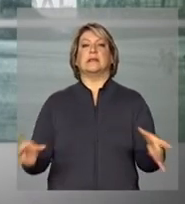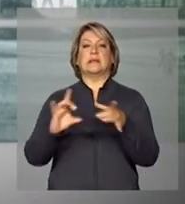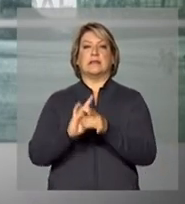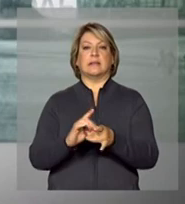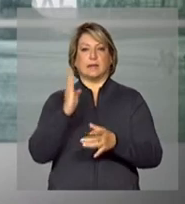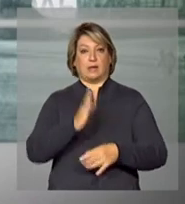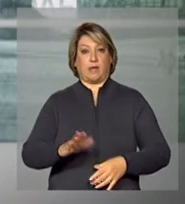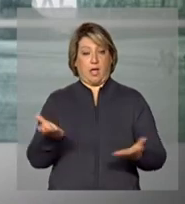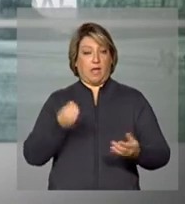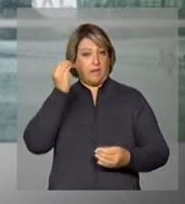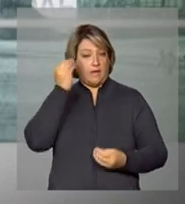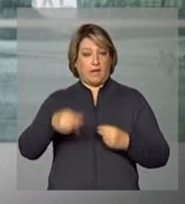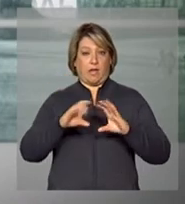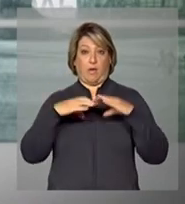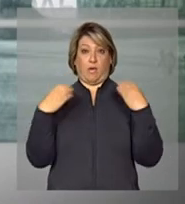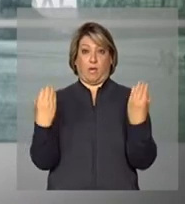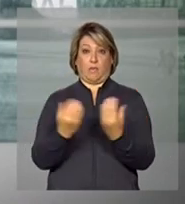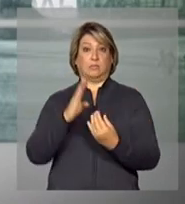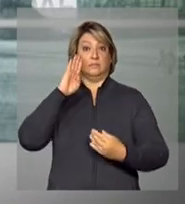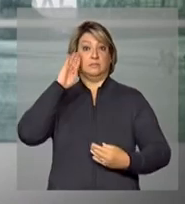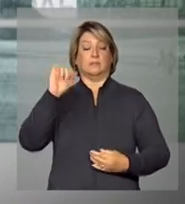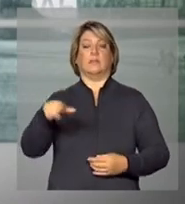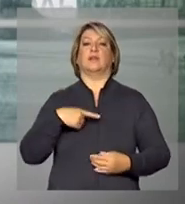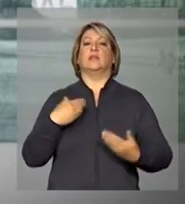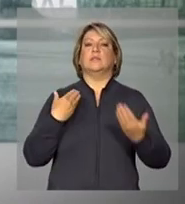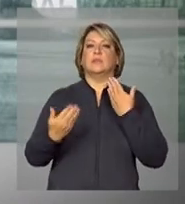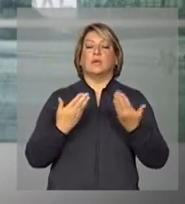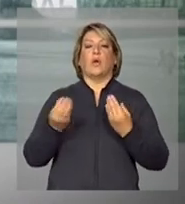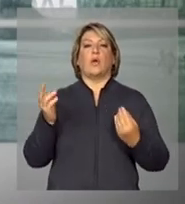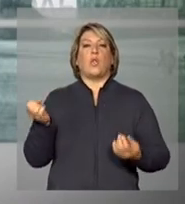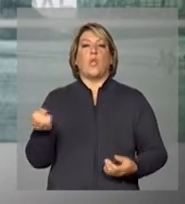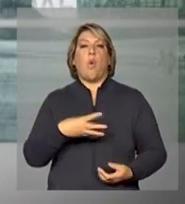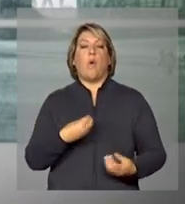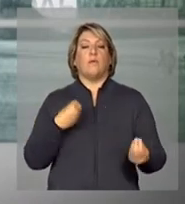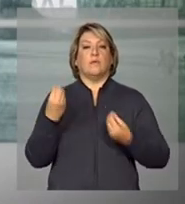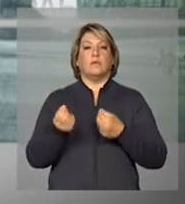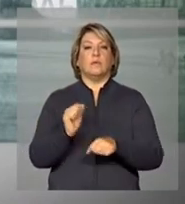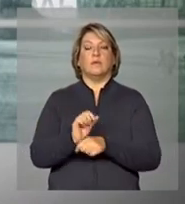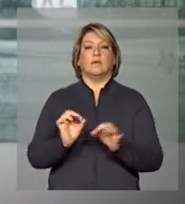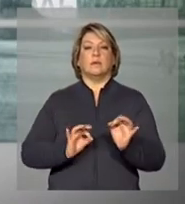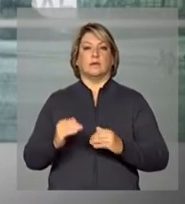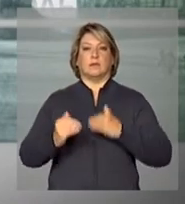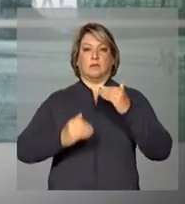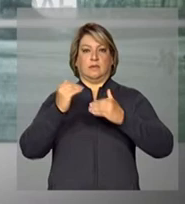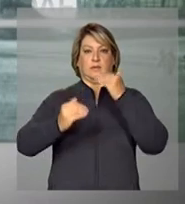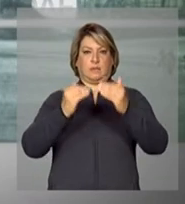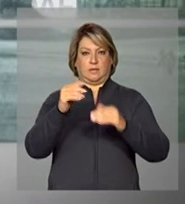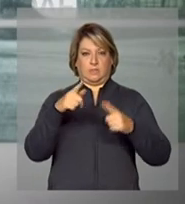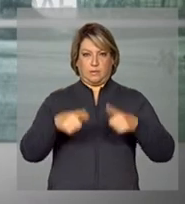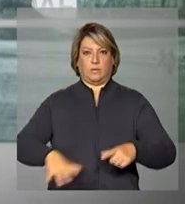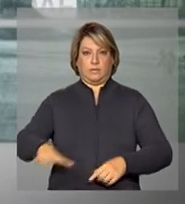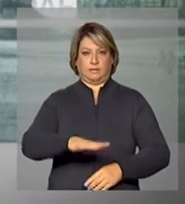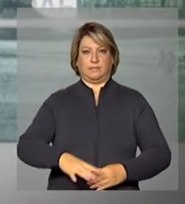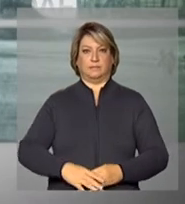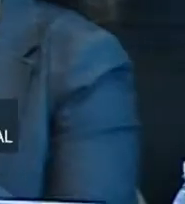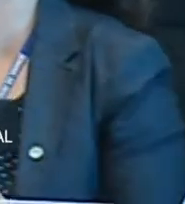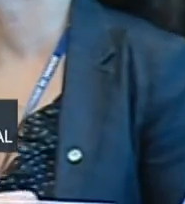Assista agora a conferência magna que discutiu novas perspectivas para o desenvolvimento regional.